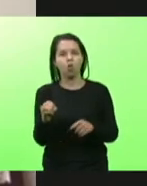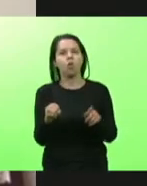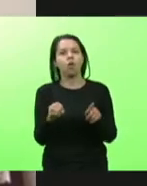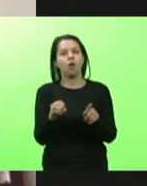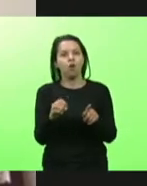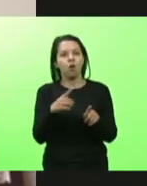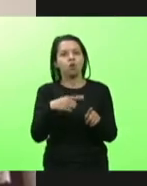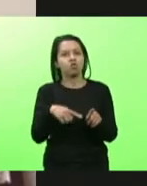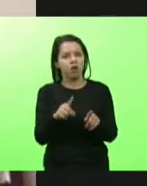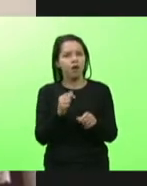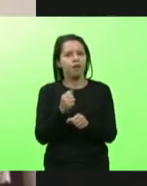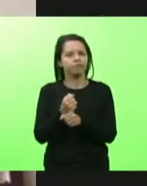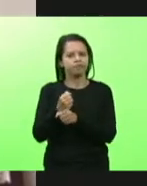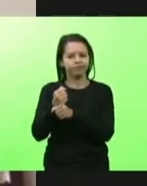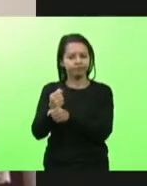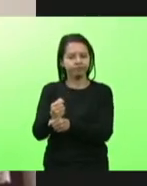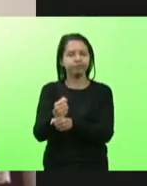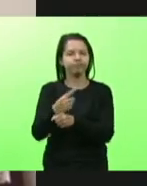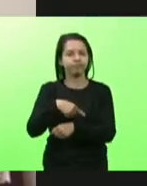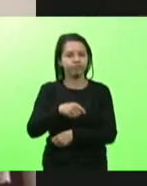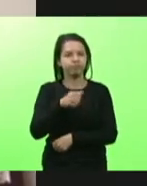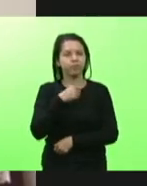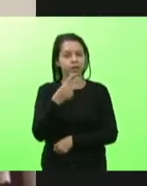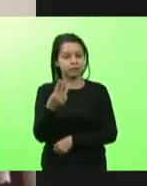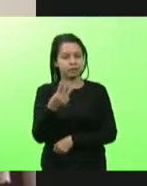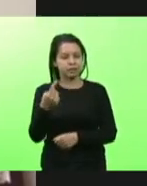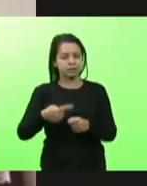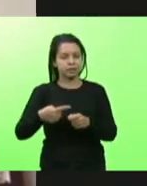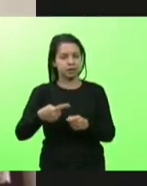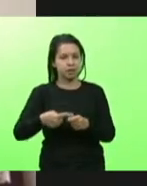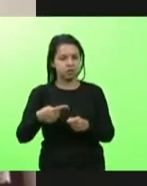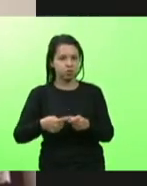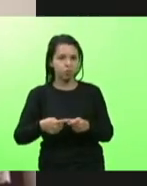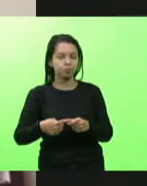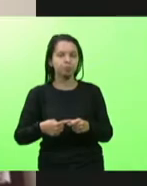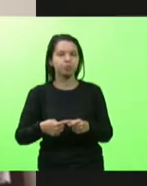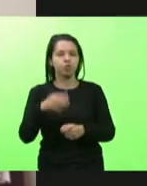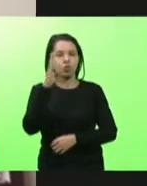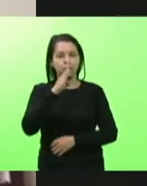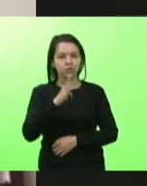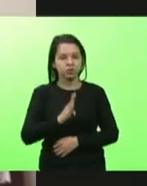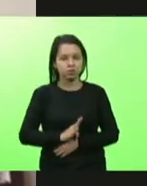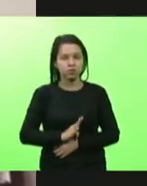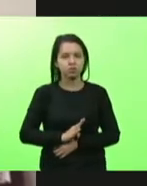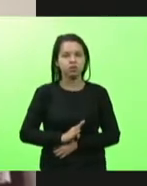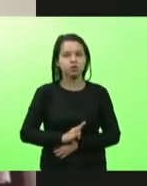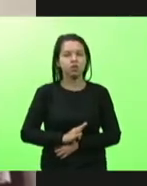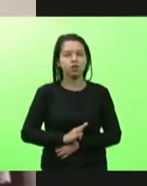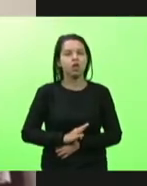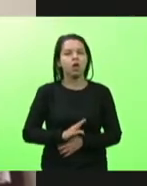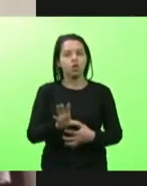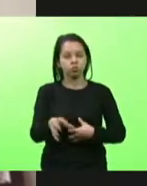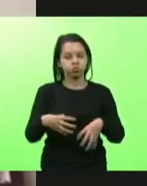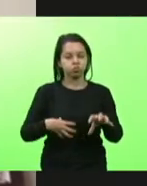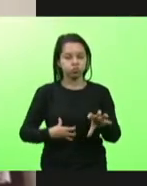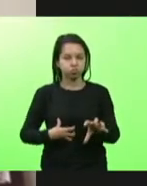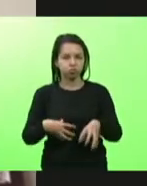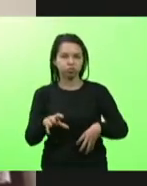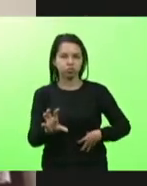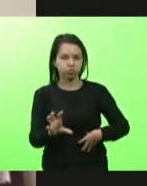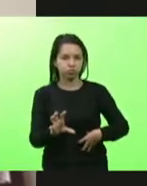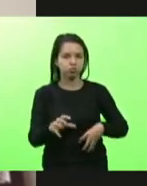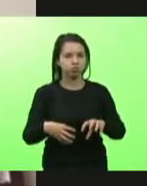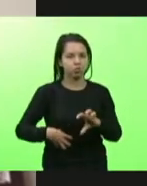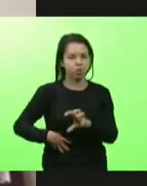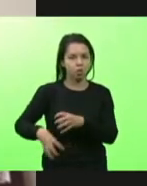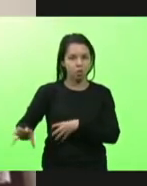somos a terceira cidade no Brasil em transplante de órgãos, e o balizamento do